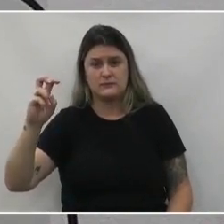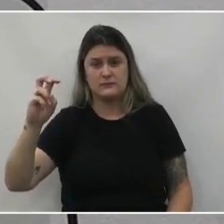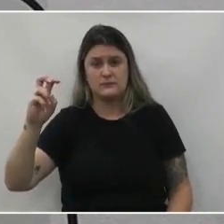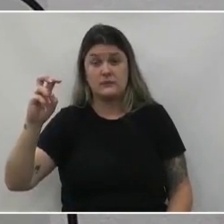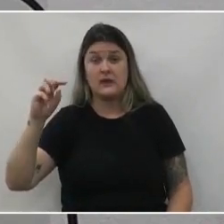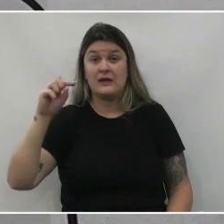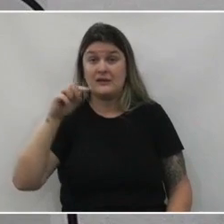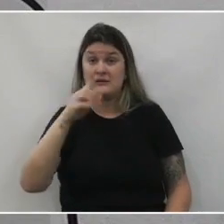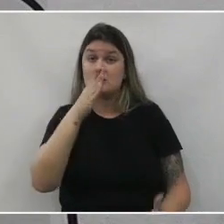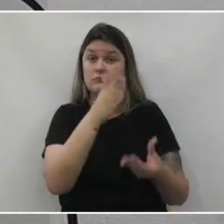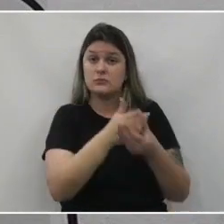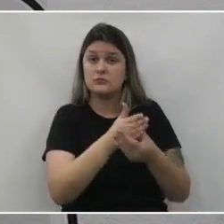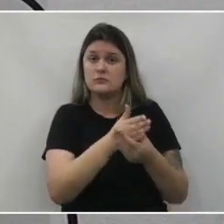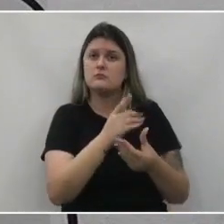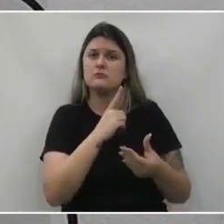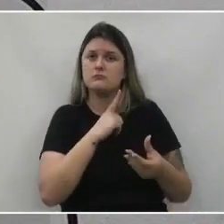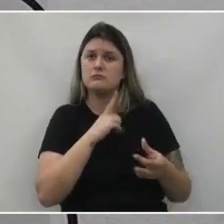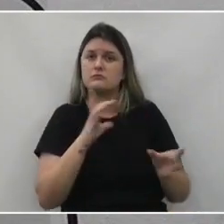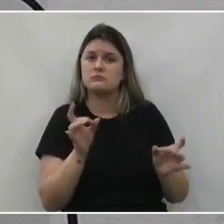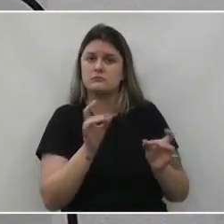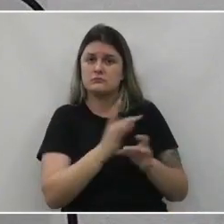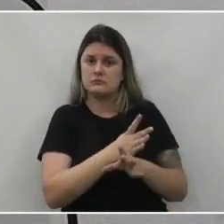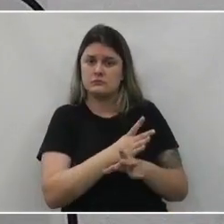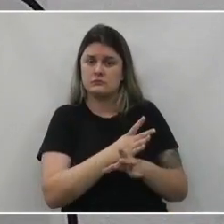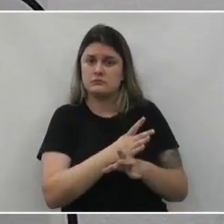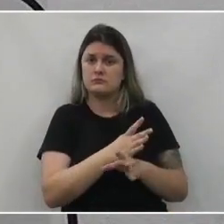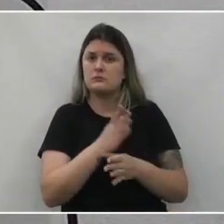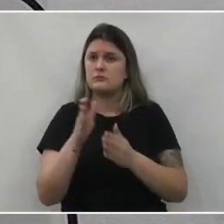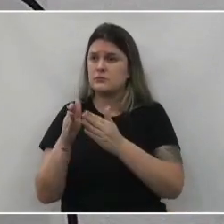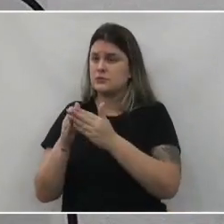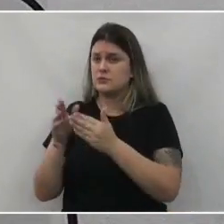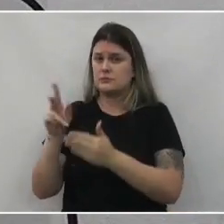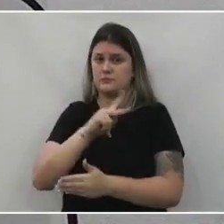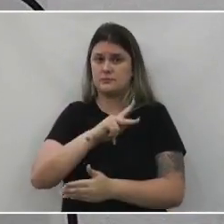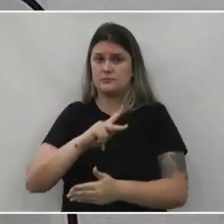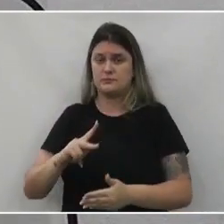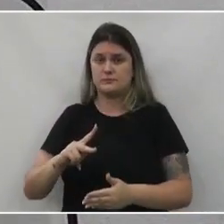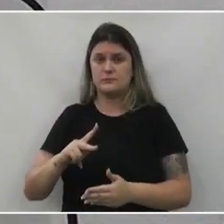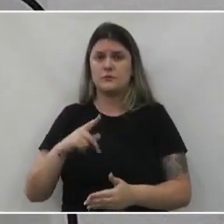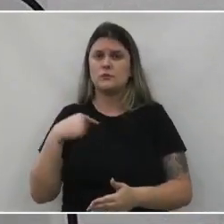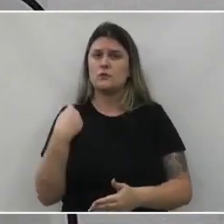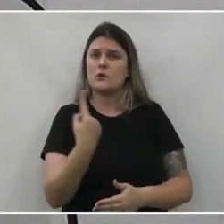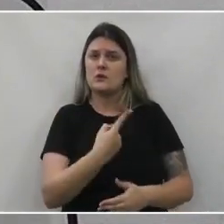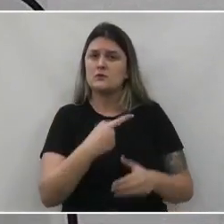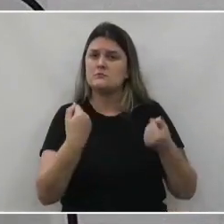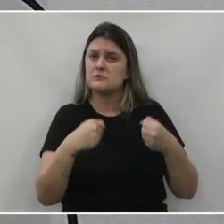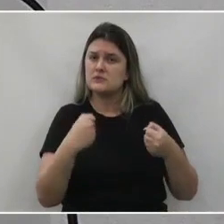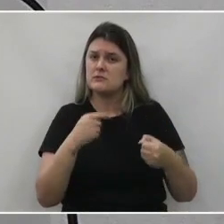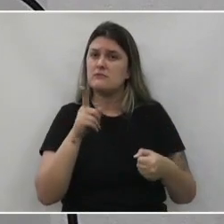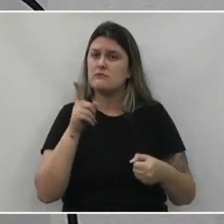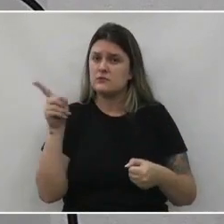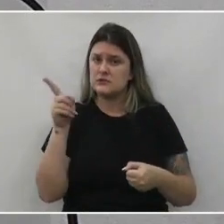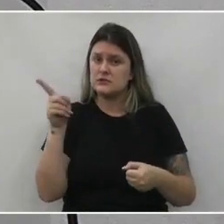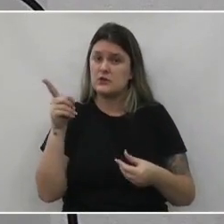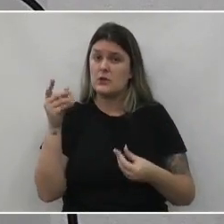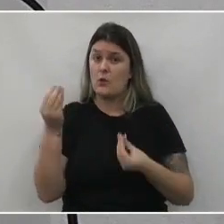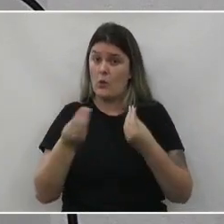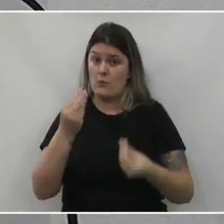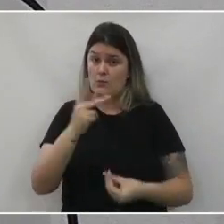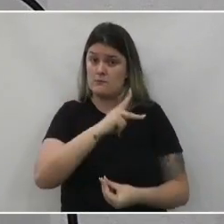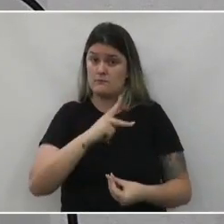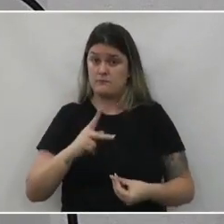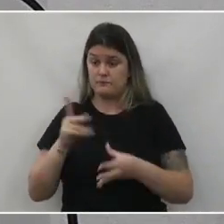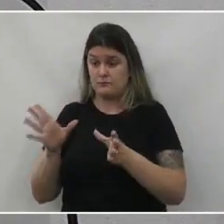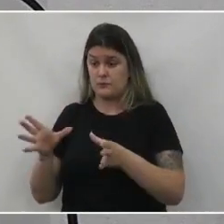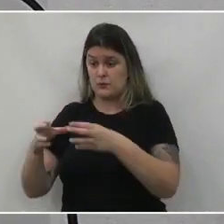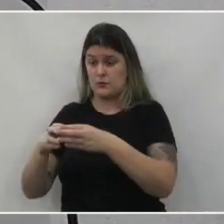Esse processo tem uma conclusão. Senhor presidente, precisamos que o senhor, como presidente, designe que a